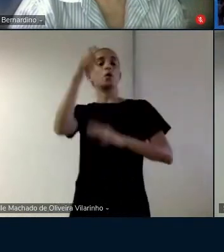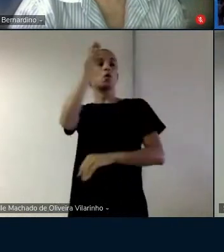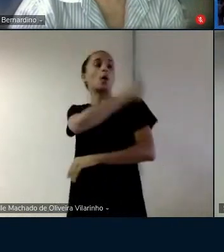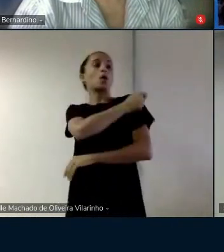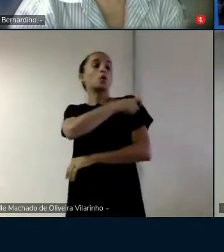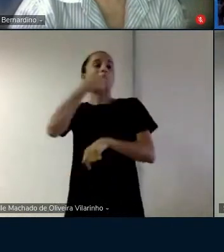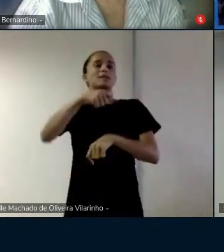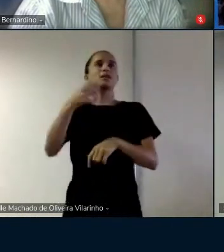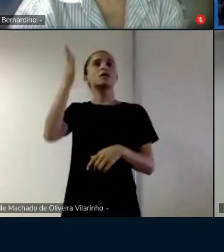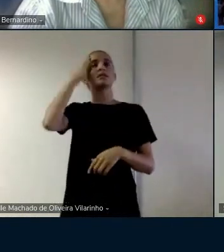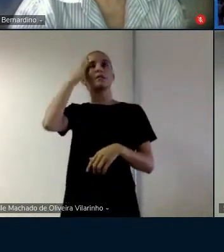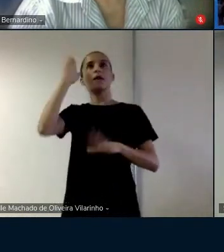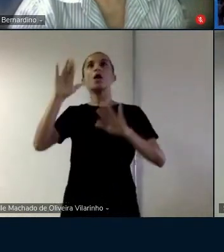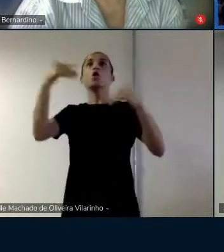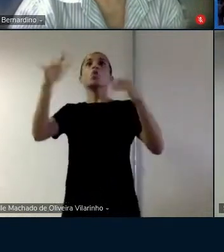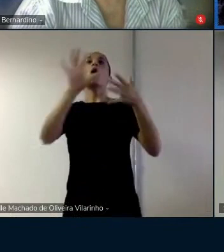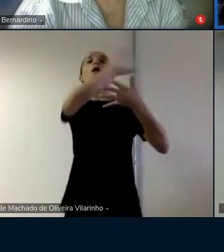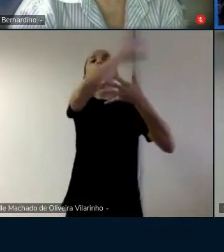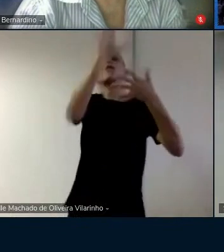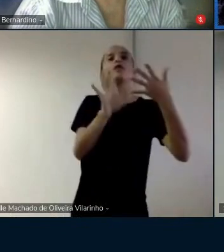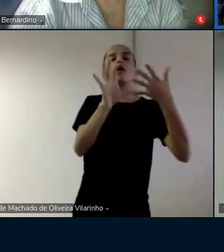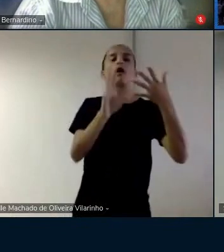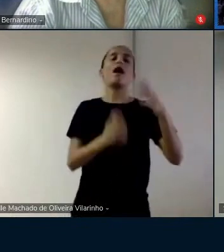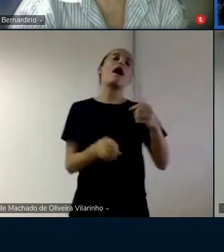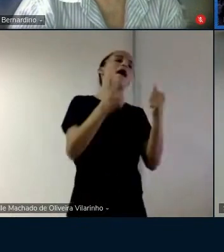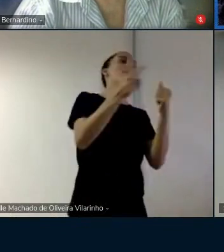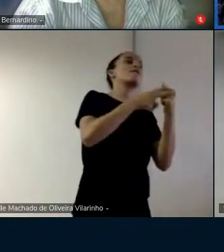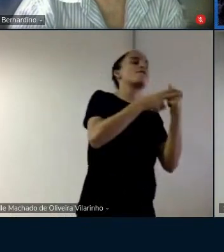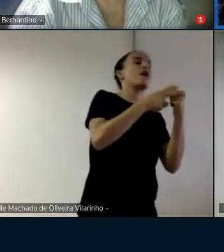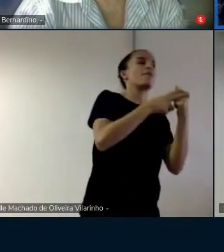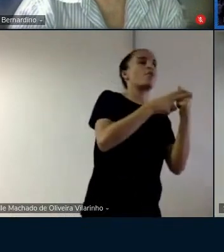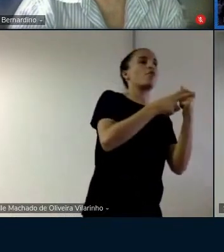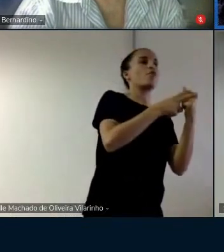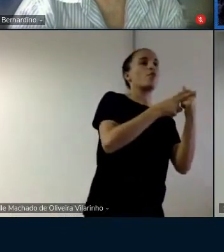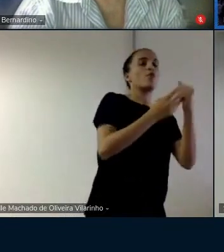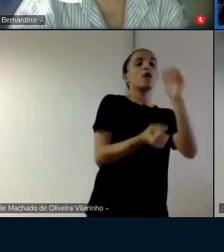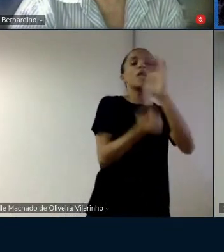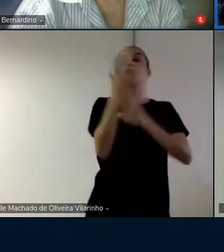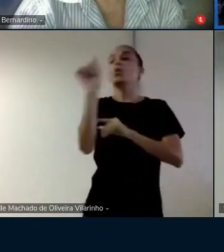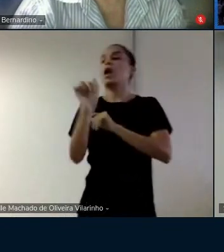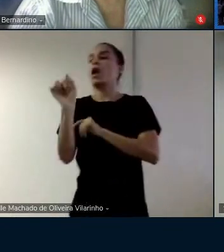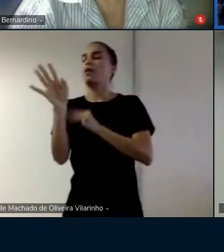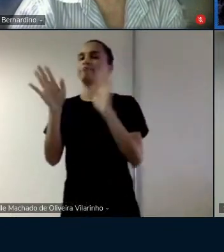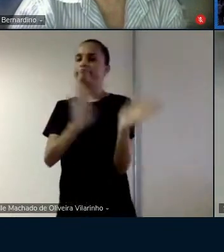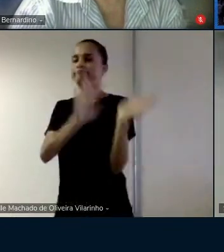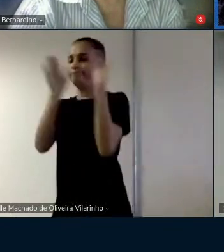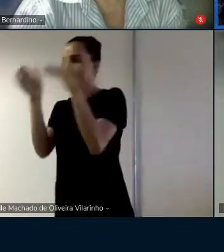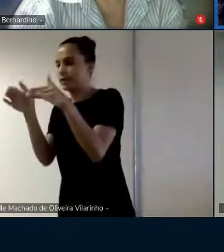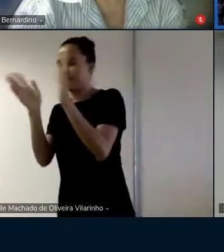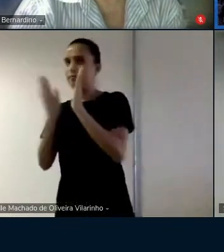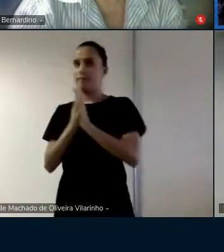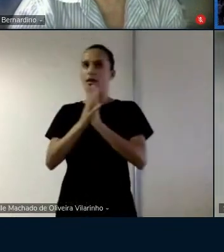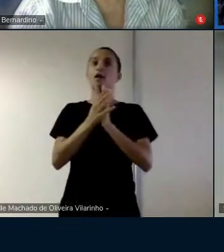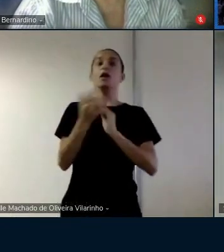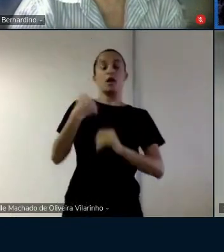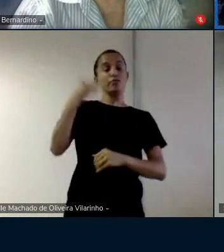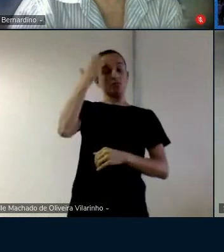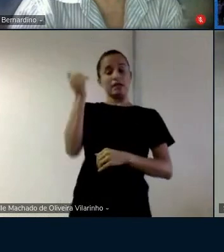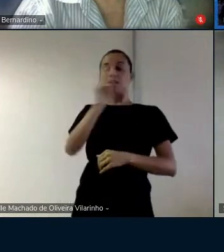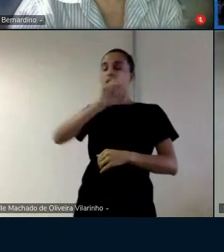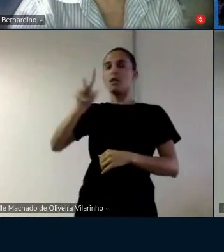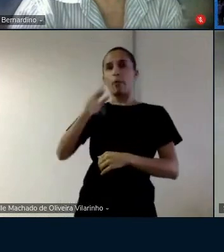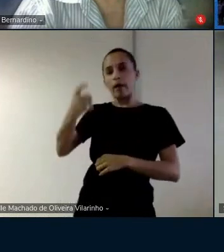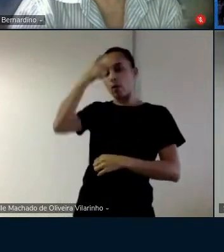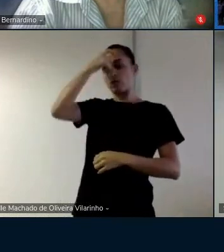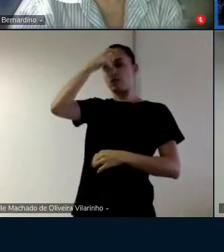saber a categoria entendeu então de perdas ele forma embora isso não seja consciente porque ele vai estar com uma consciência hemorfológica para